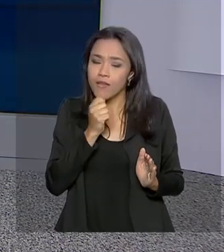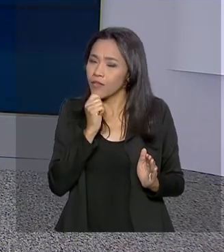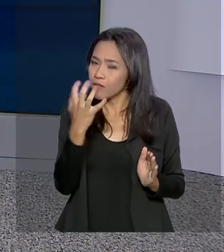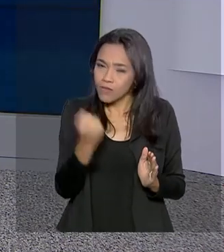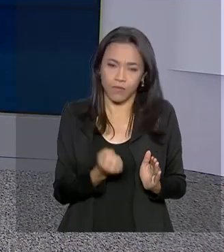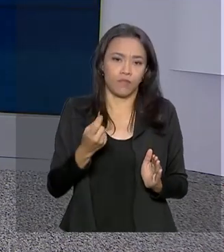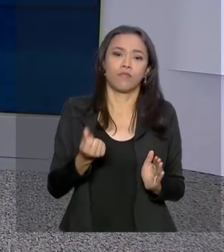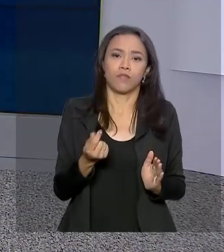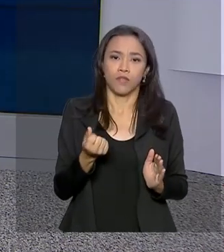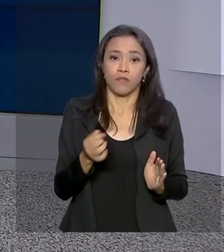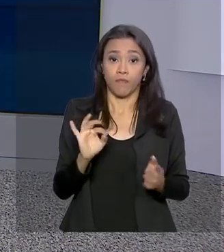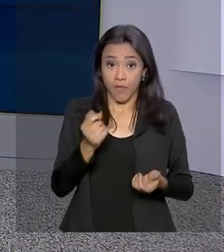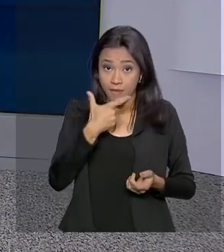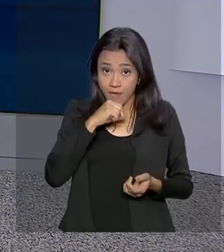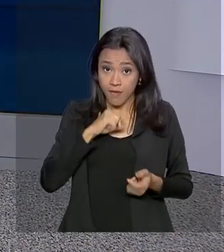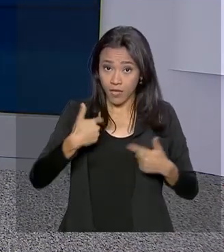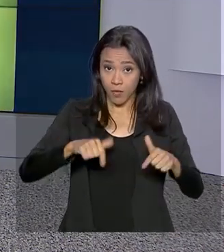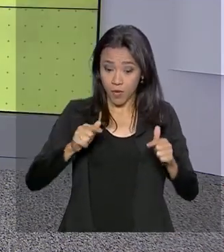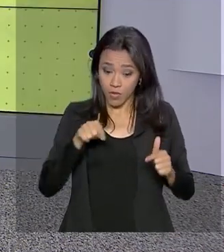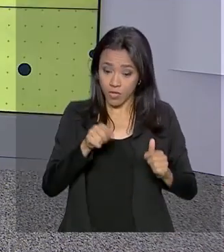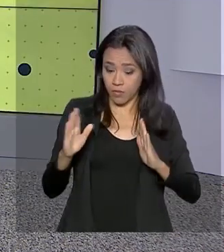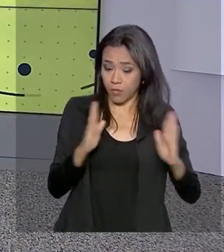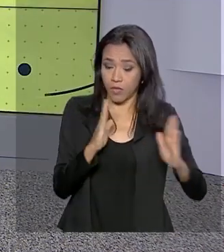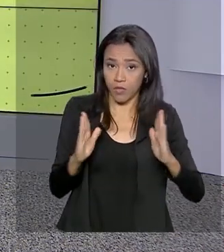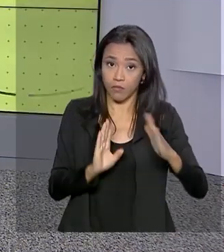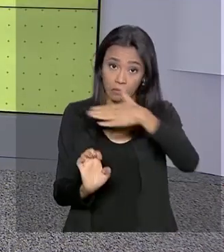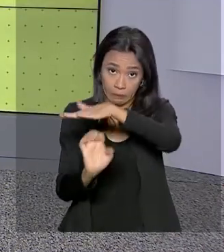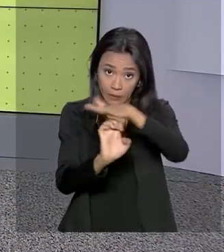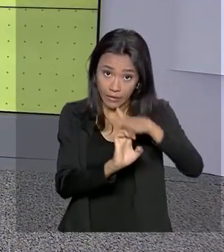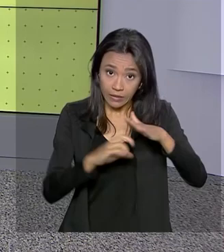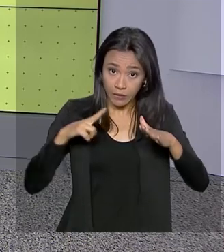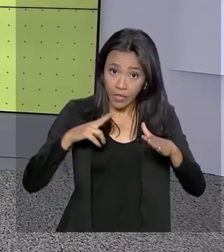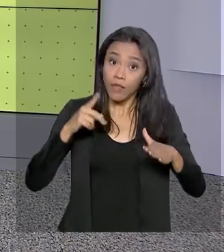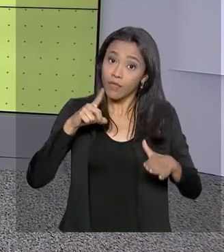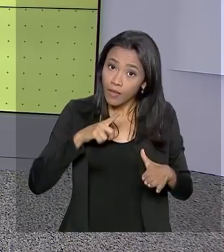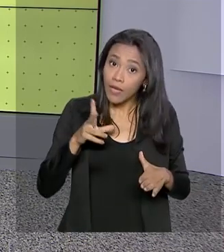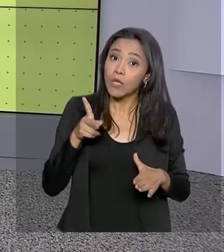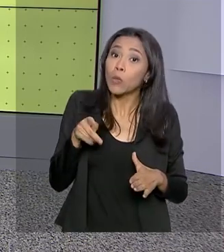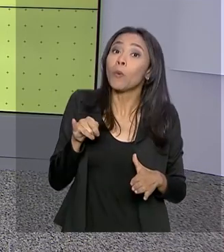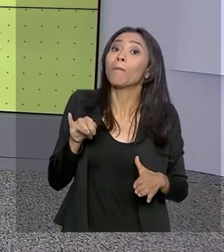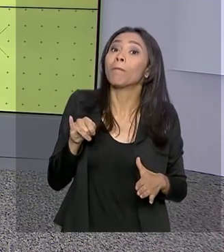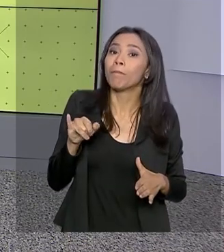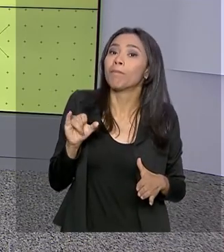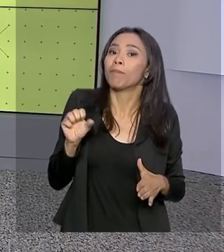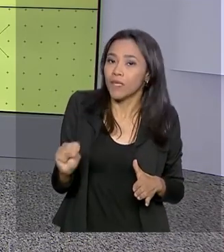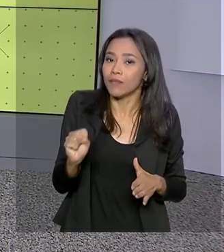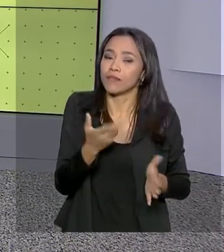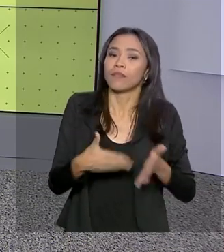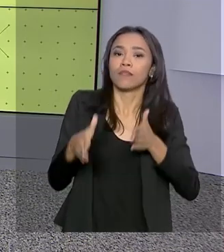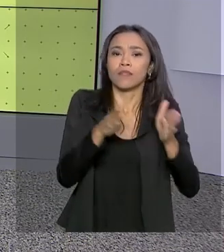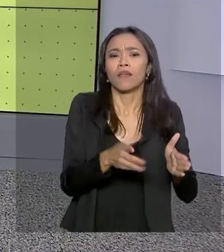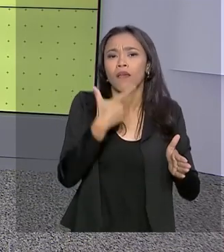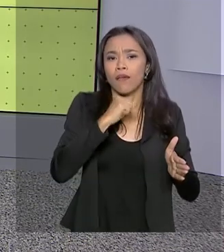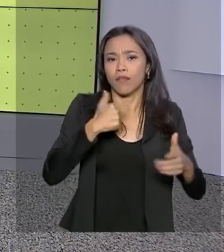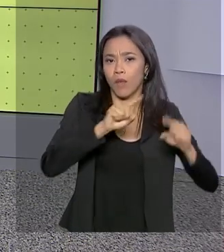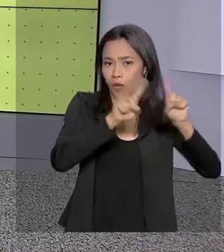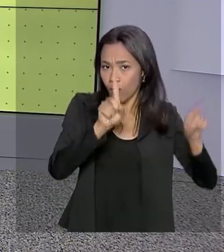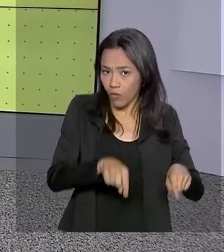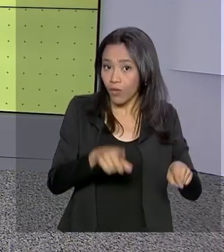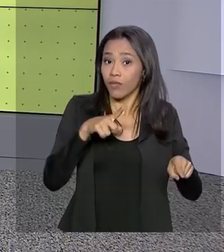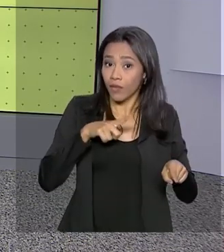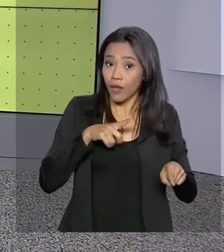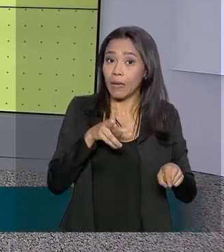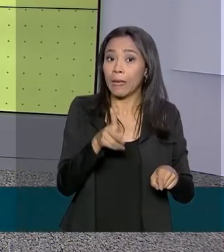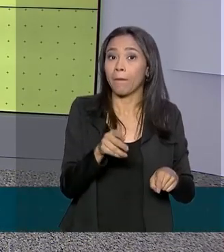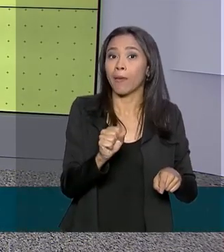recursos. Quem trabalhou nesse período em empresa privada tem cota no PIS, enquanto quem atuou em órgão público tem cota no